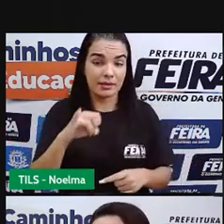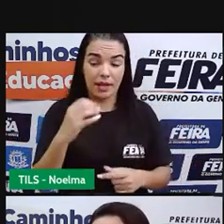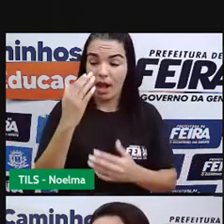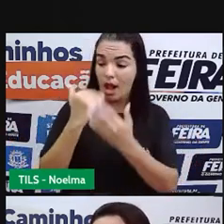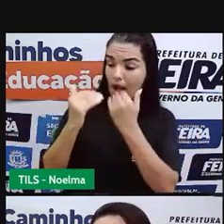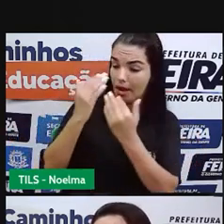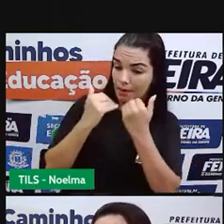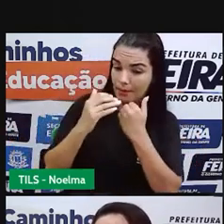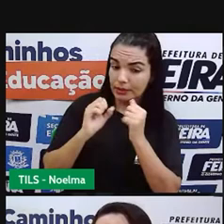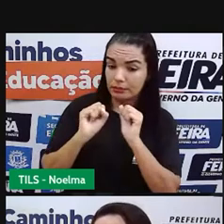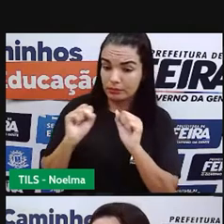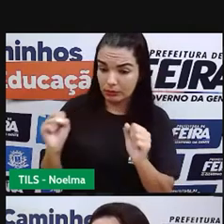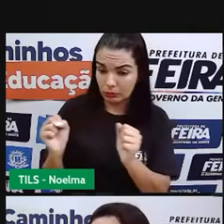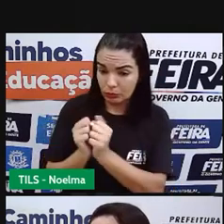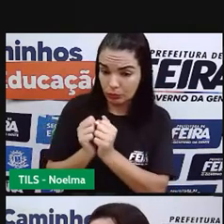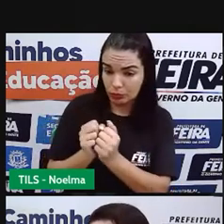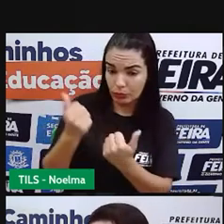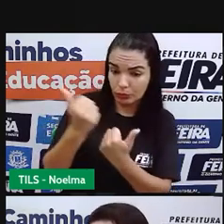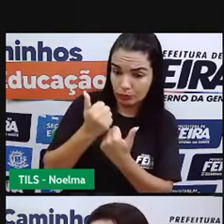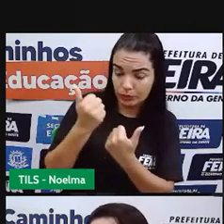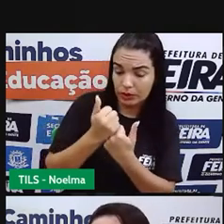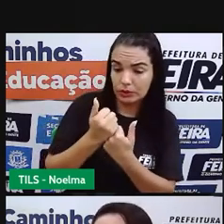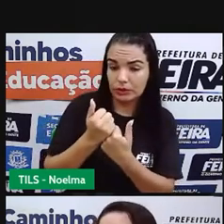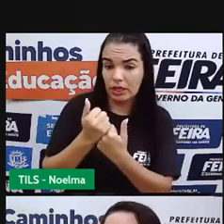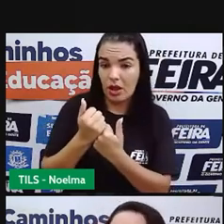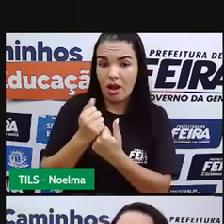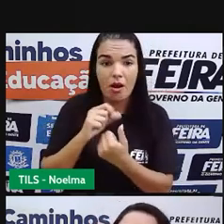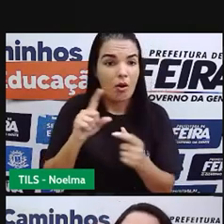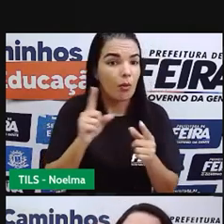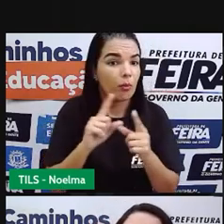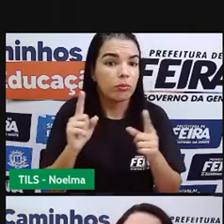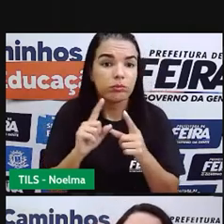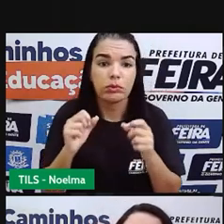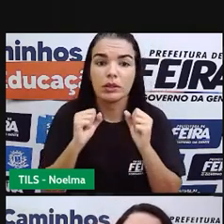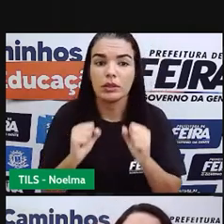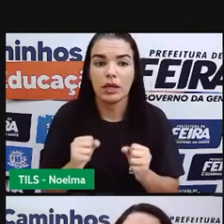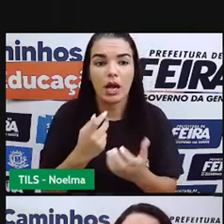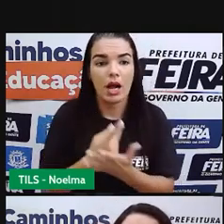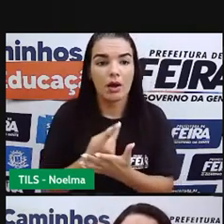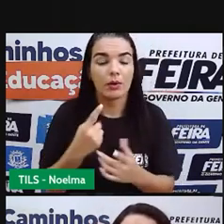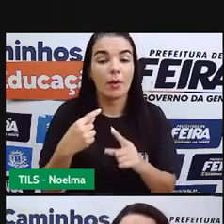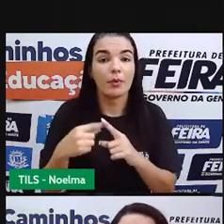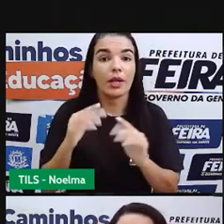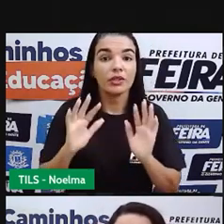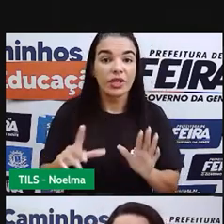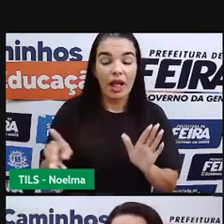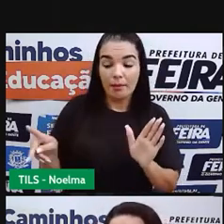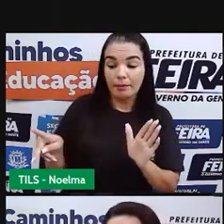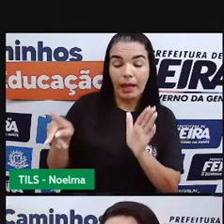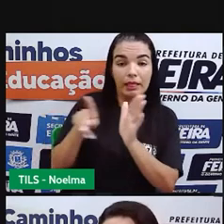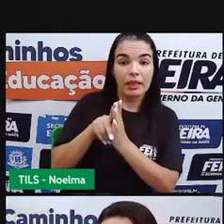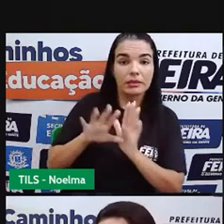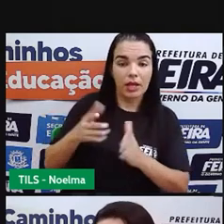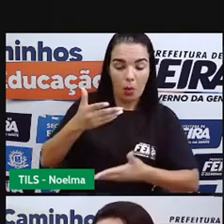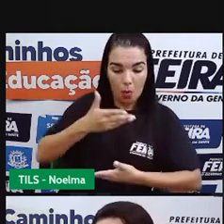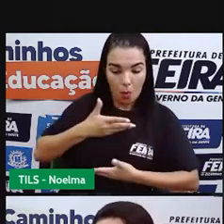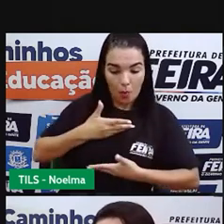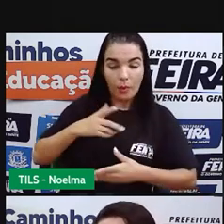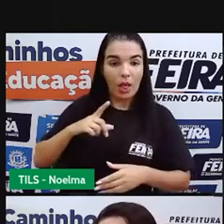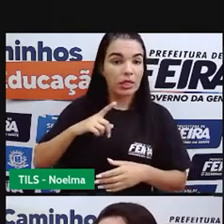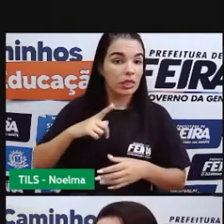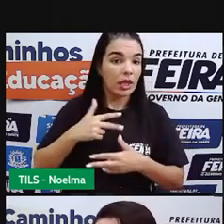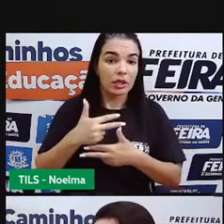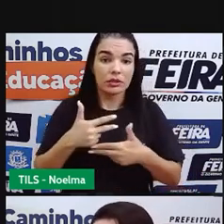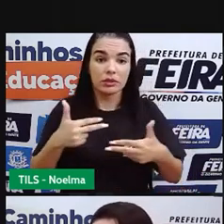suplemento alimentar e esses suplementos alimentares são vitaminas, se o nosso corpo já tem a quantidade ideal de vitamina, gente pode